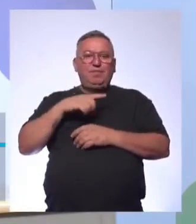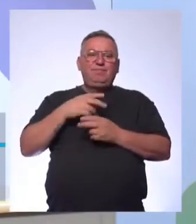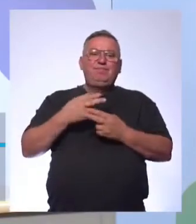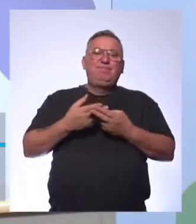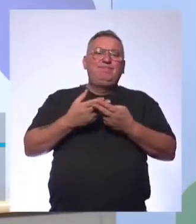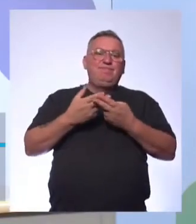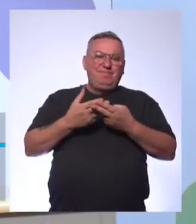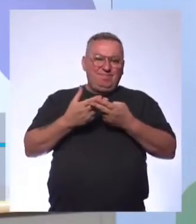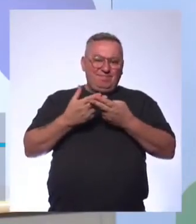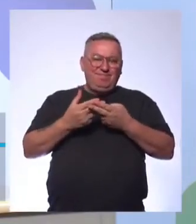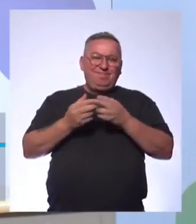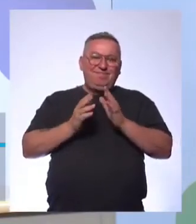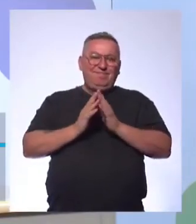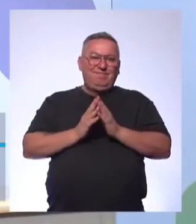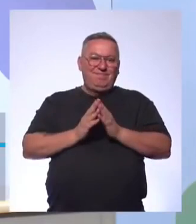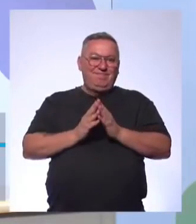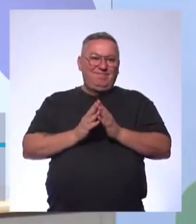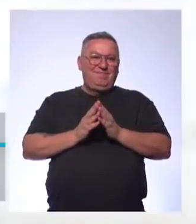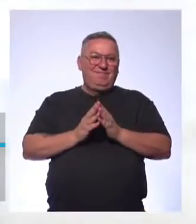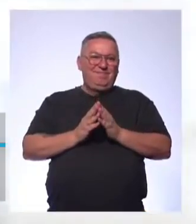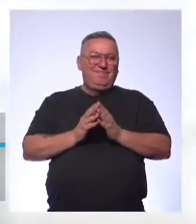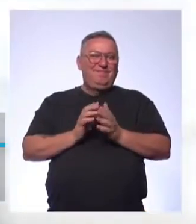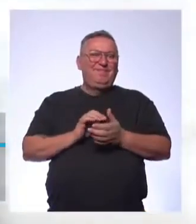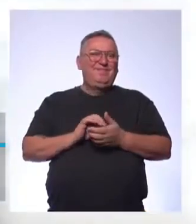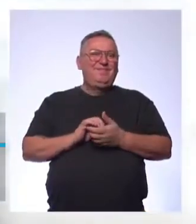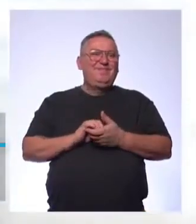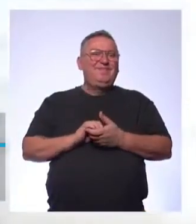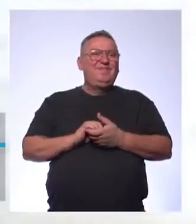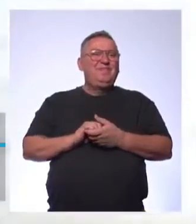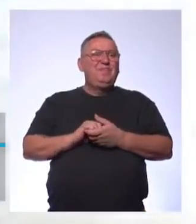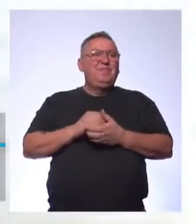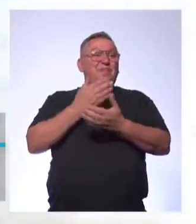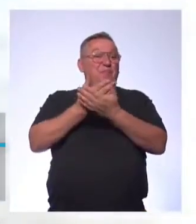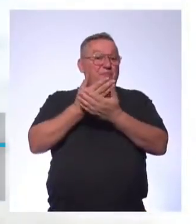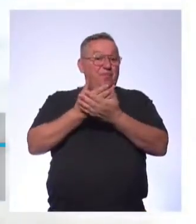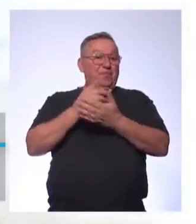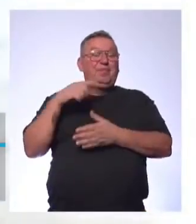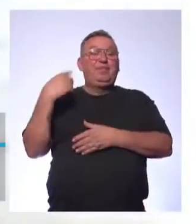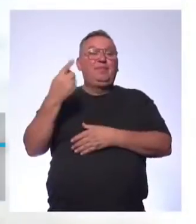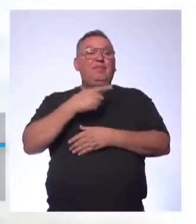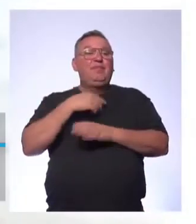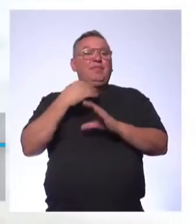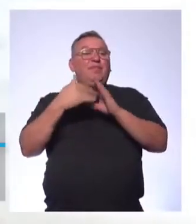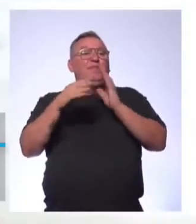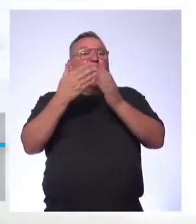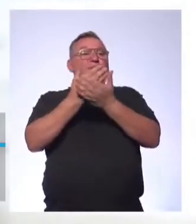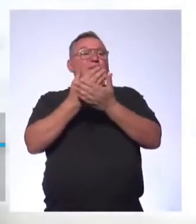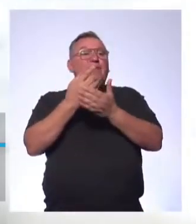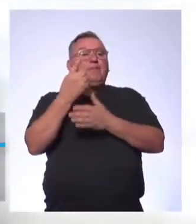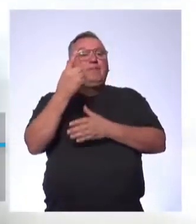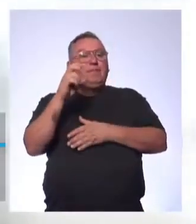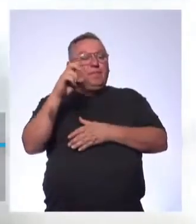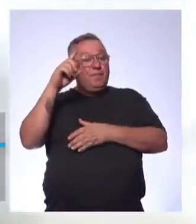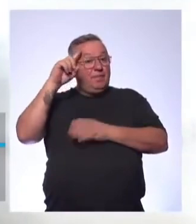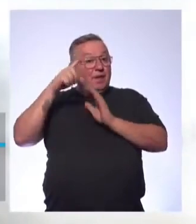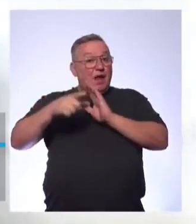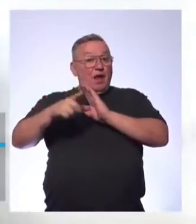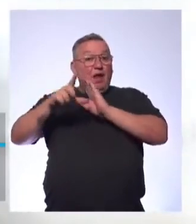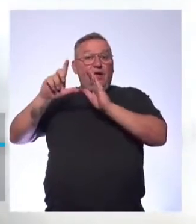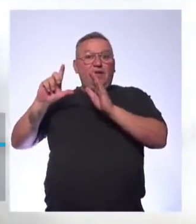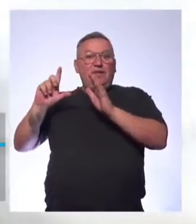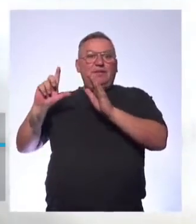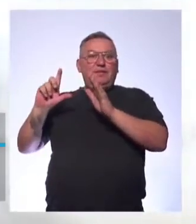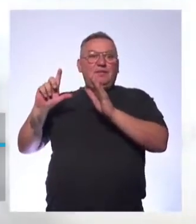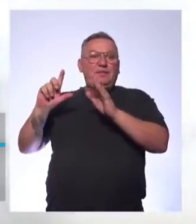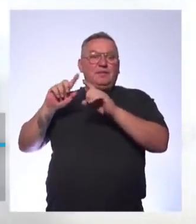de paciência aí, por favor É, as aulas, a gente manda as aulas com 15 dias de antecedência da